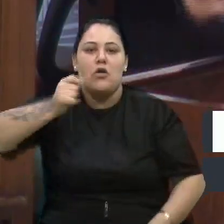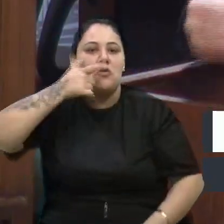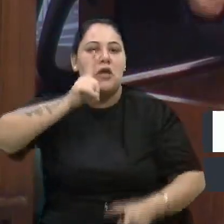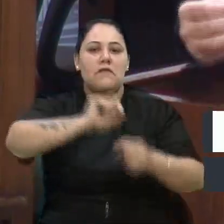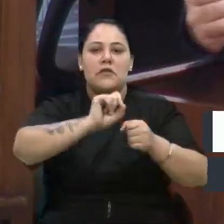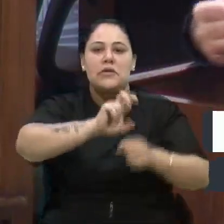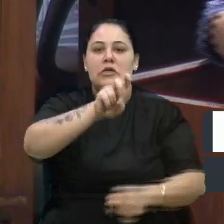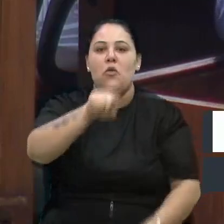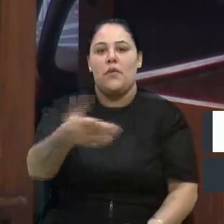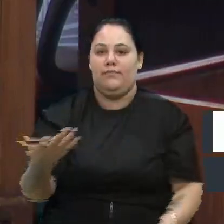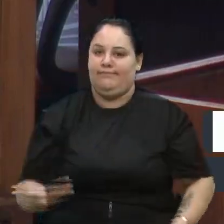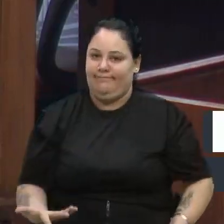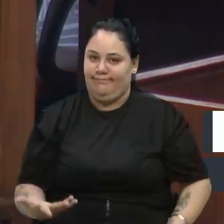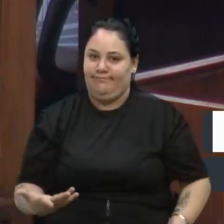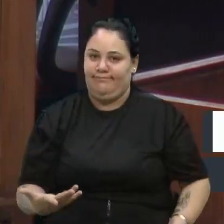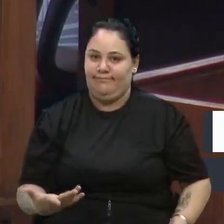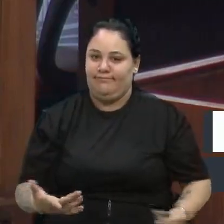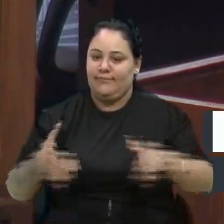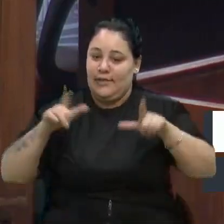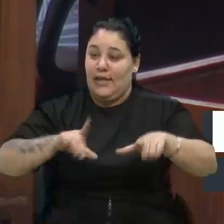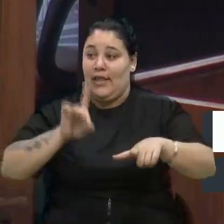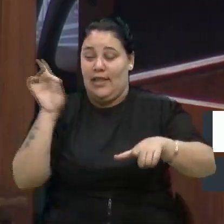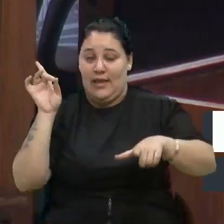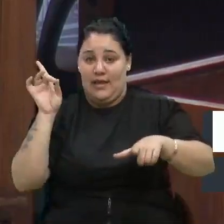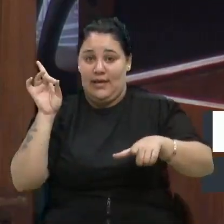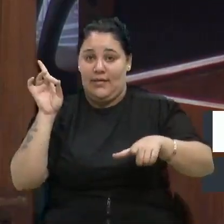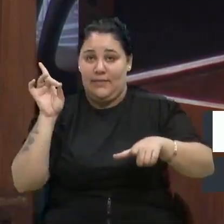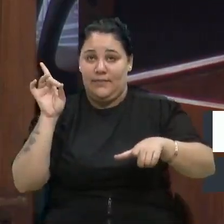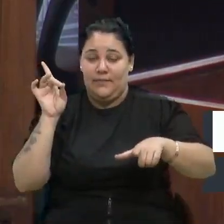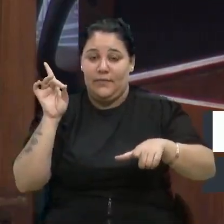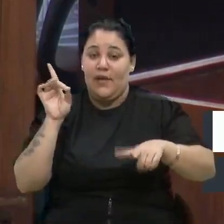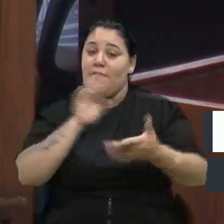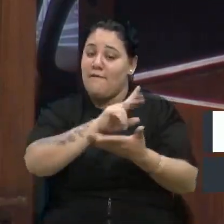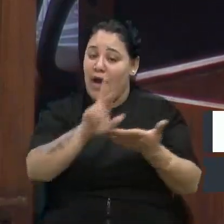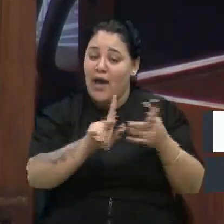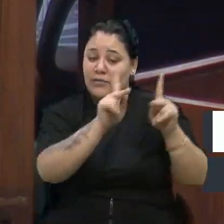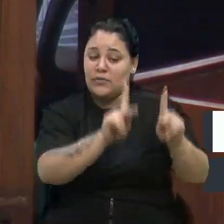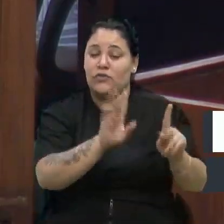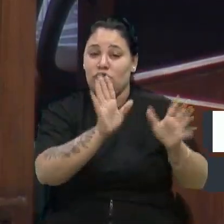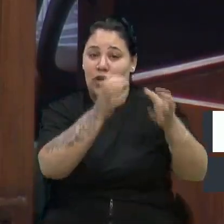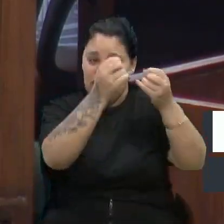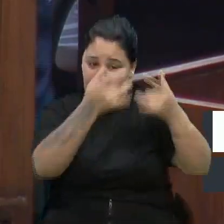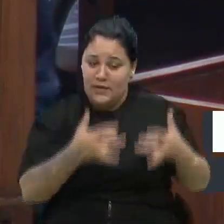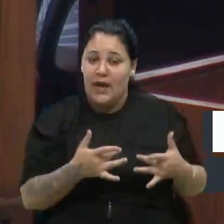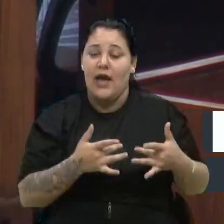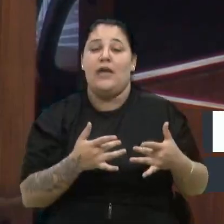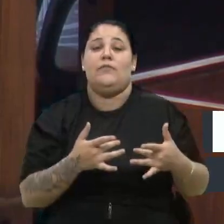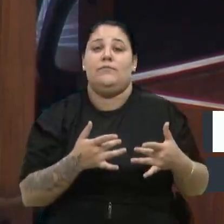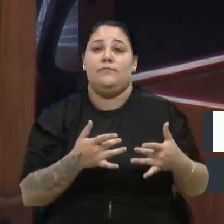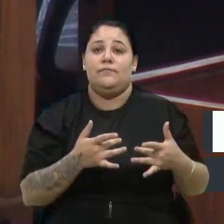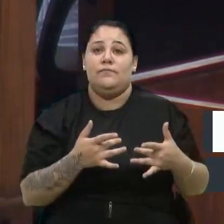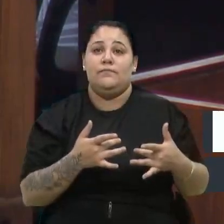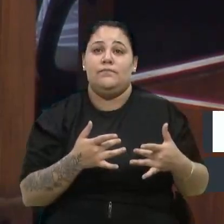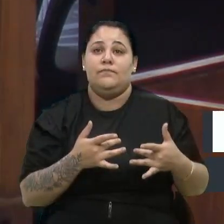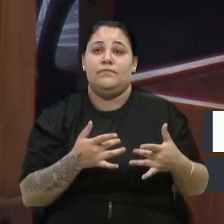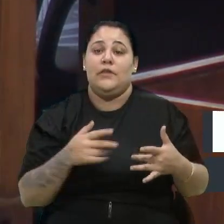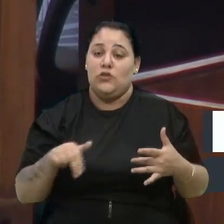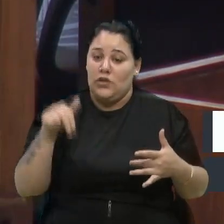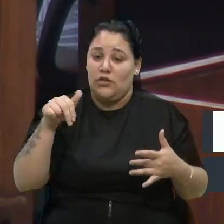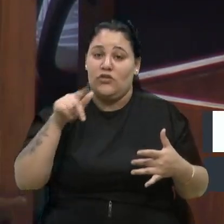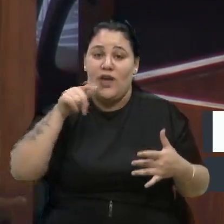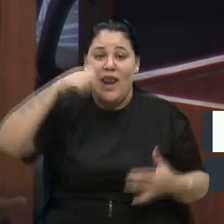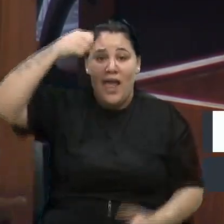Fé, um problema que tem, a Zita falou, o Eberson falou, o Clenir de Santa Fé falou, que é das lâmpadas.